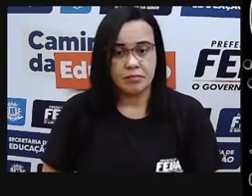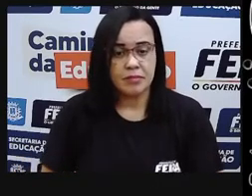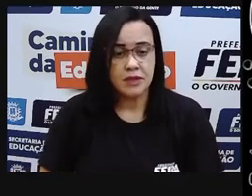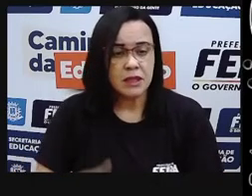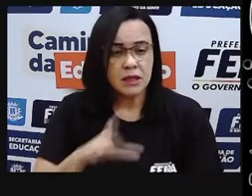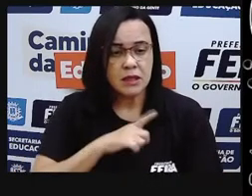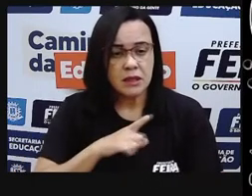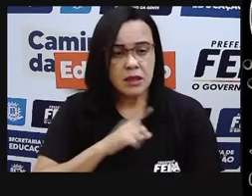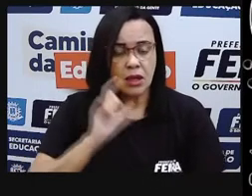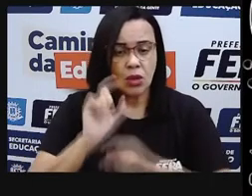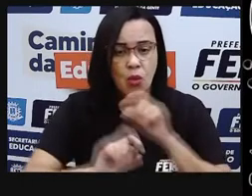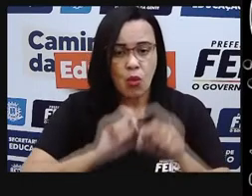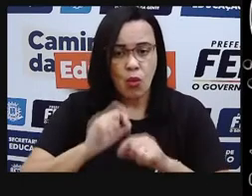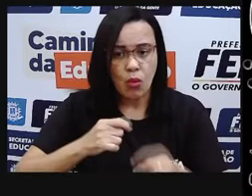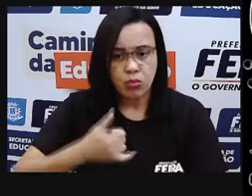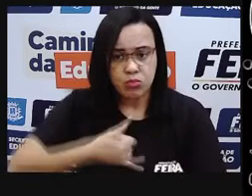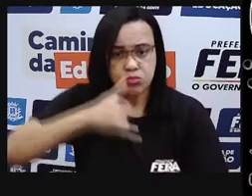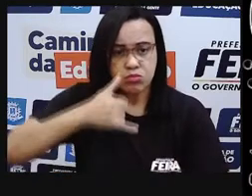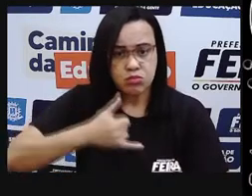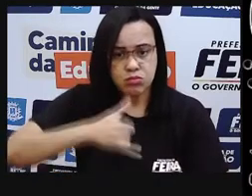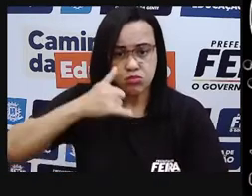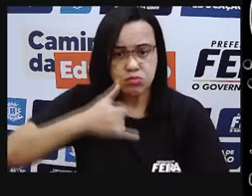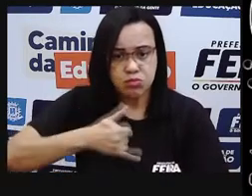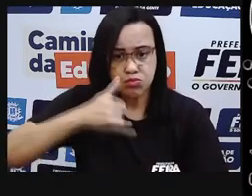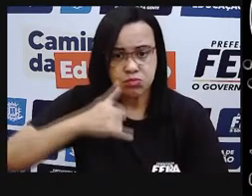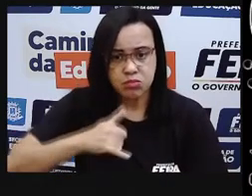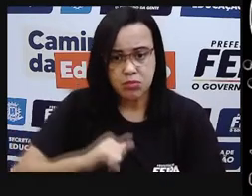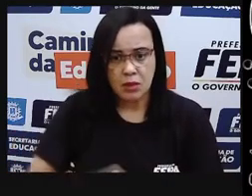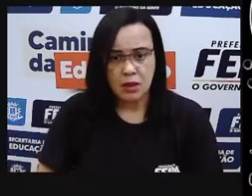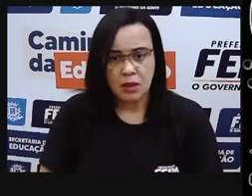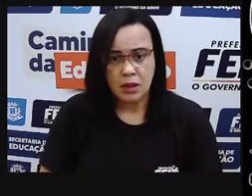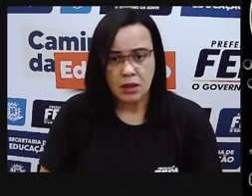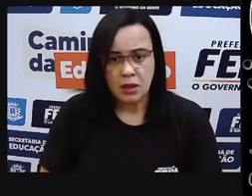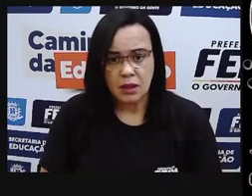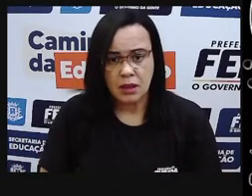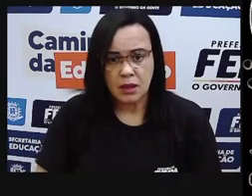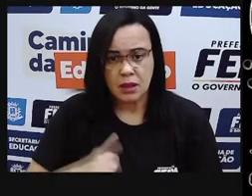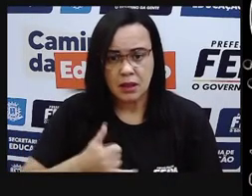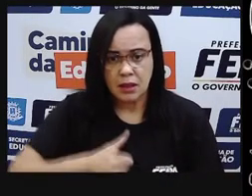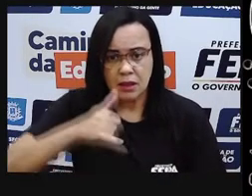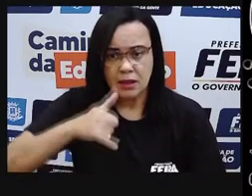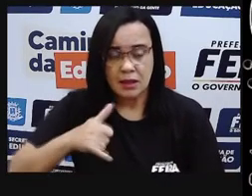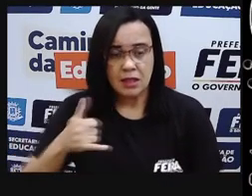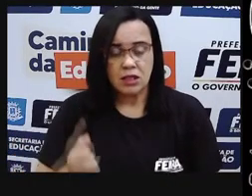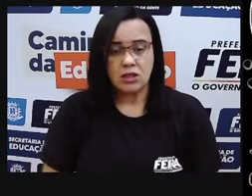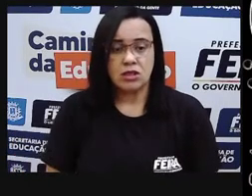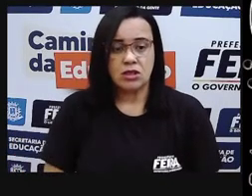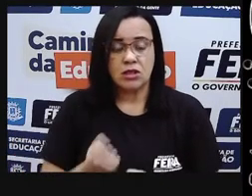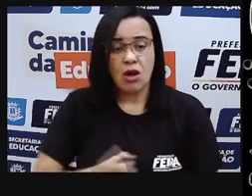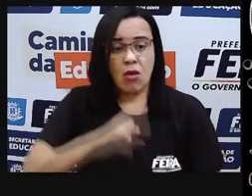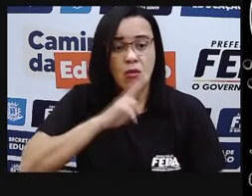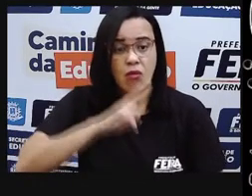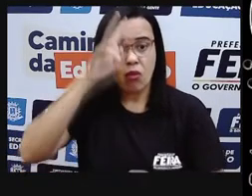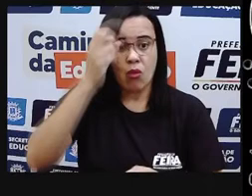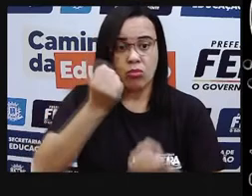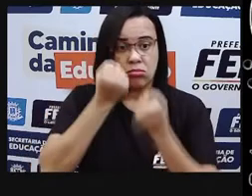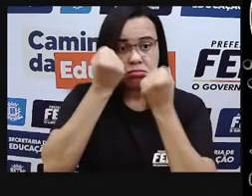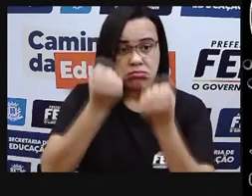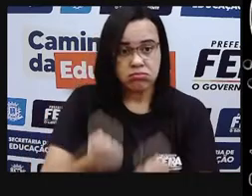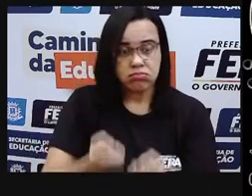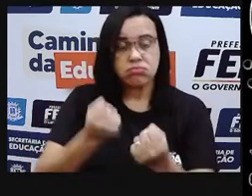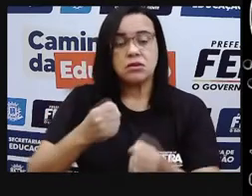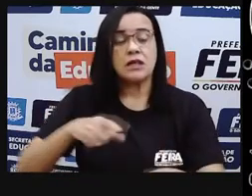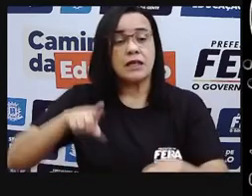tem a energia mecânica, que é uma energia que é realizada através de uma força, uma força exercita, que vai